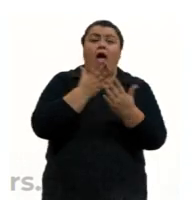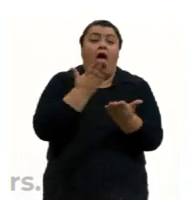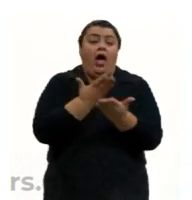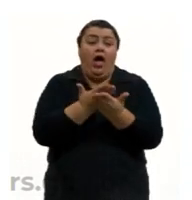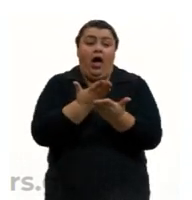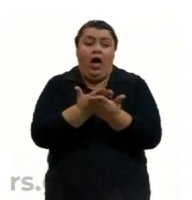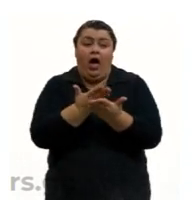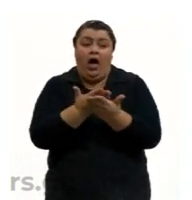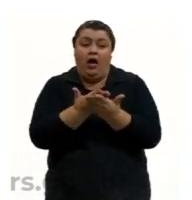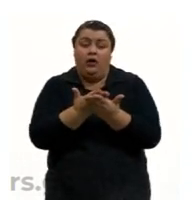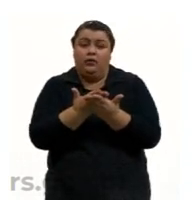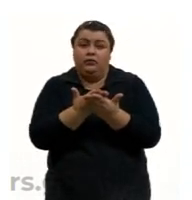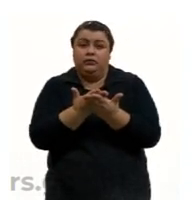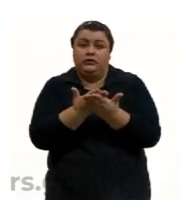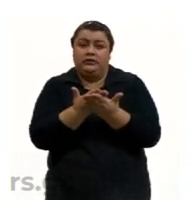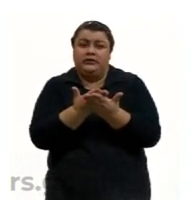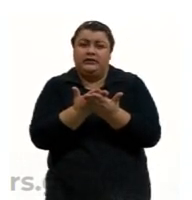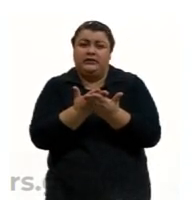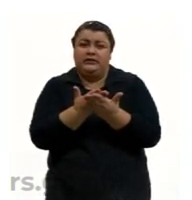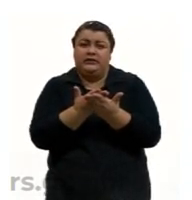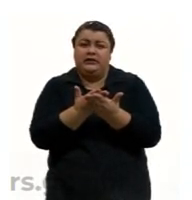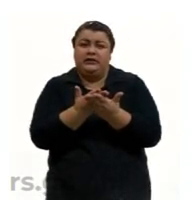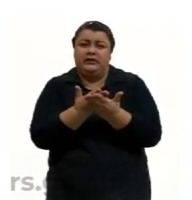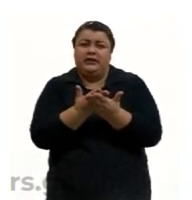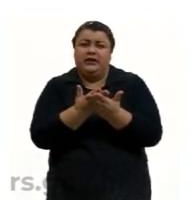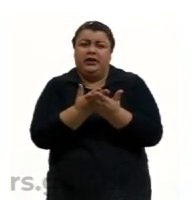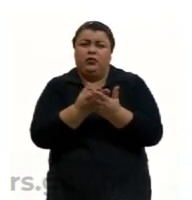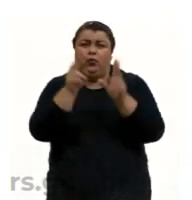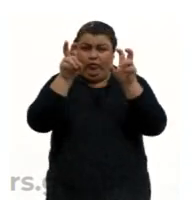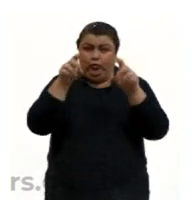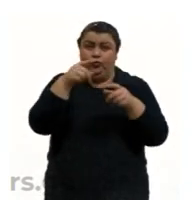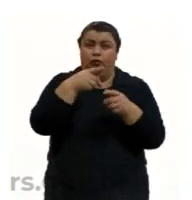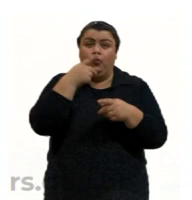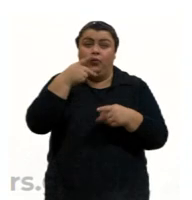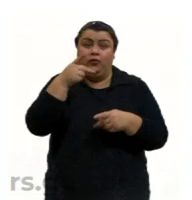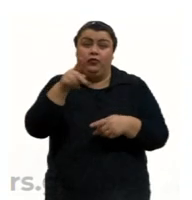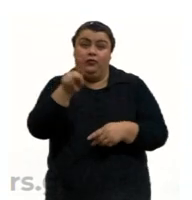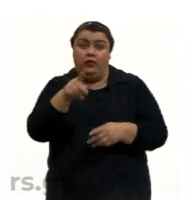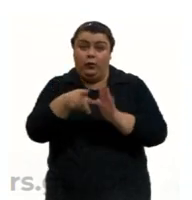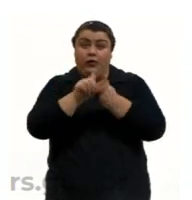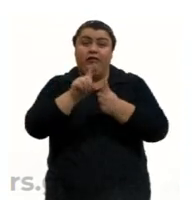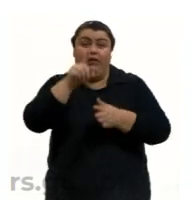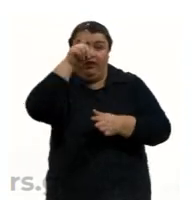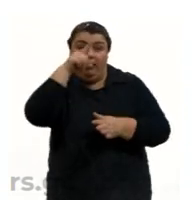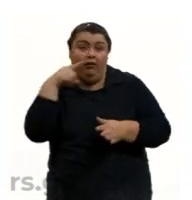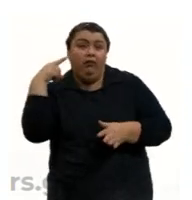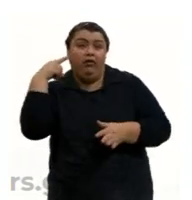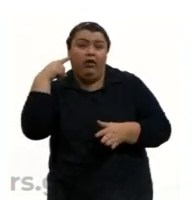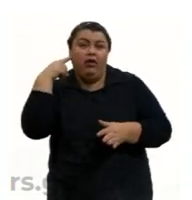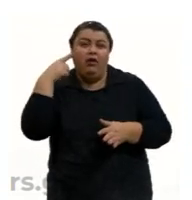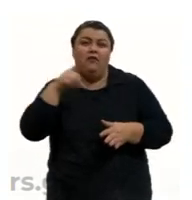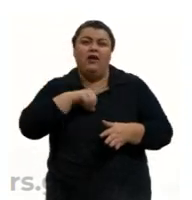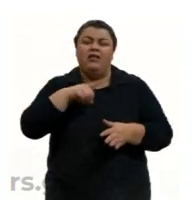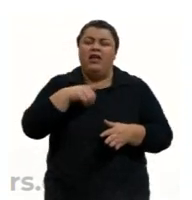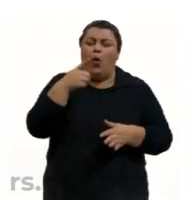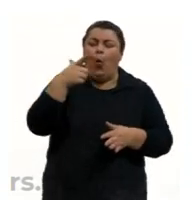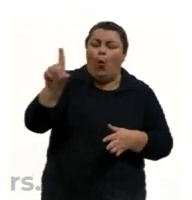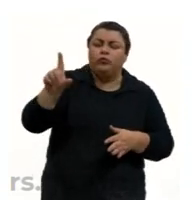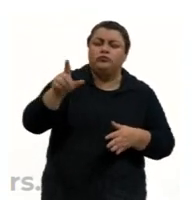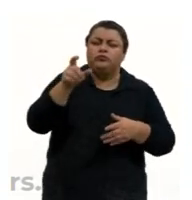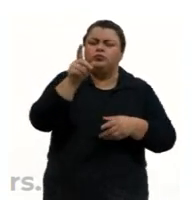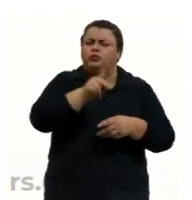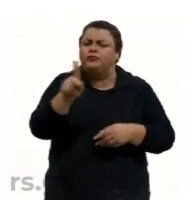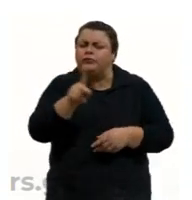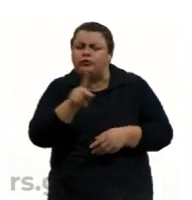propósito de elas serem interdisciplinares, nós iremos trazer outros professores, outras possibilidades,